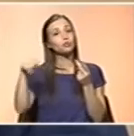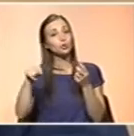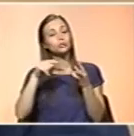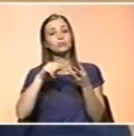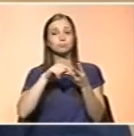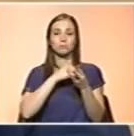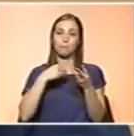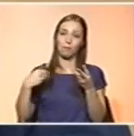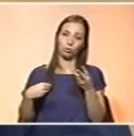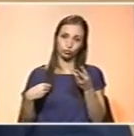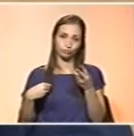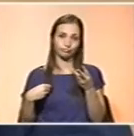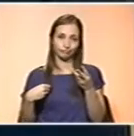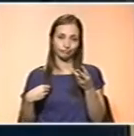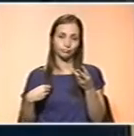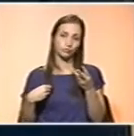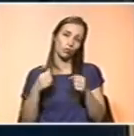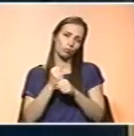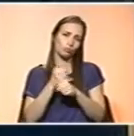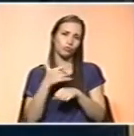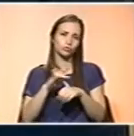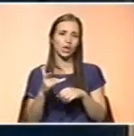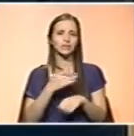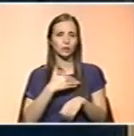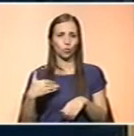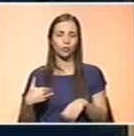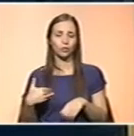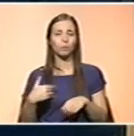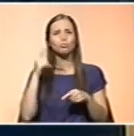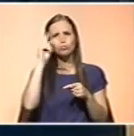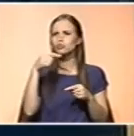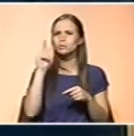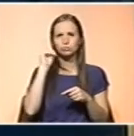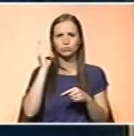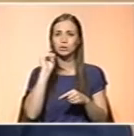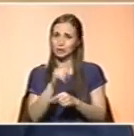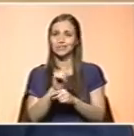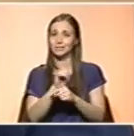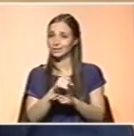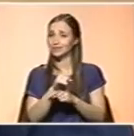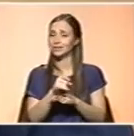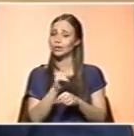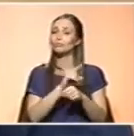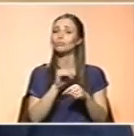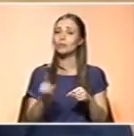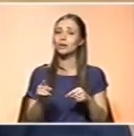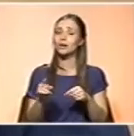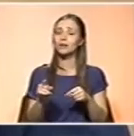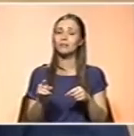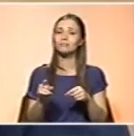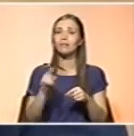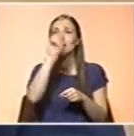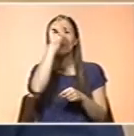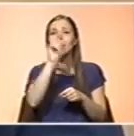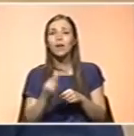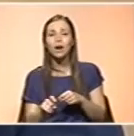saúde. As pessoas aqui são muito importantes? Os professores são muito importantes porque a criança vai passar uma parte significativa do dia